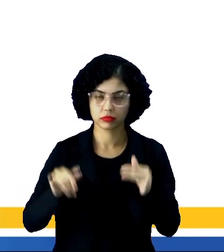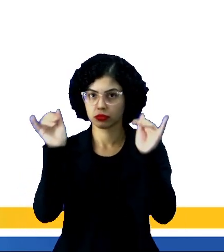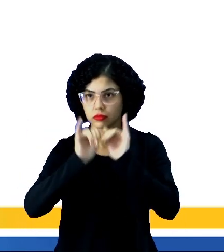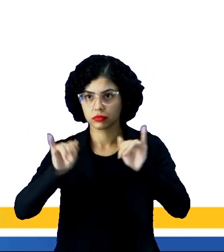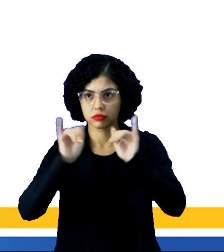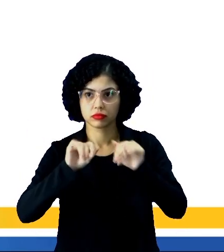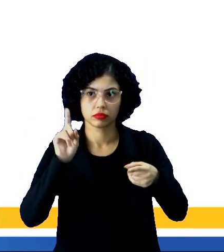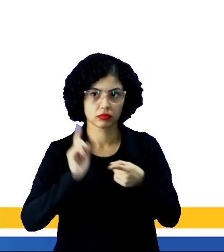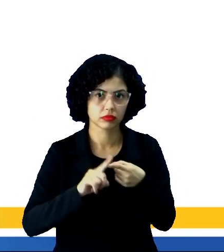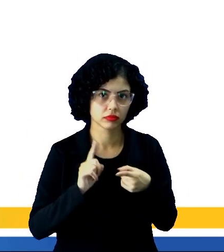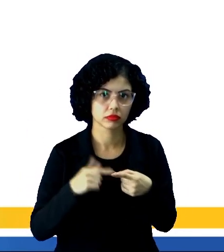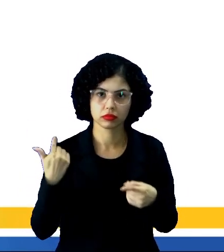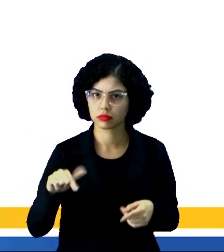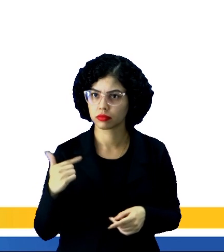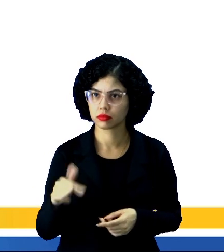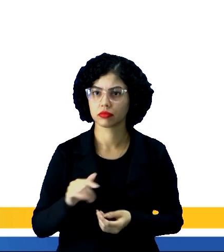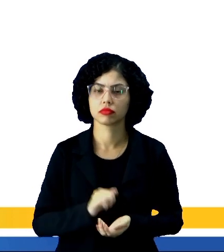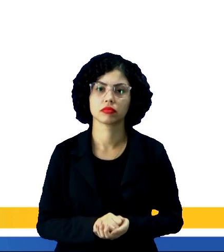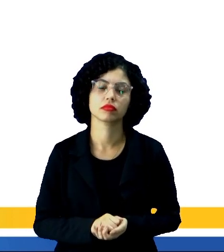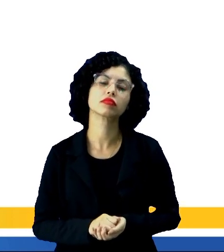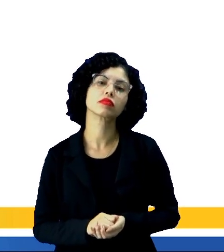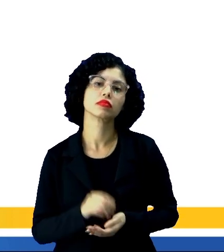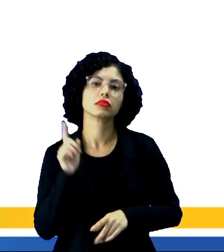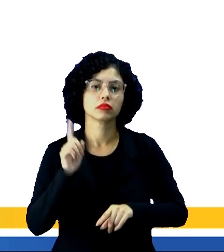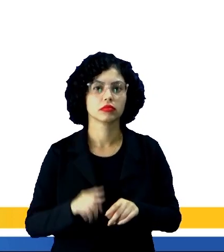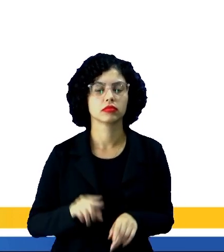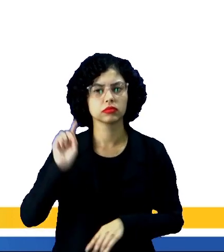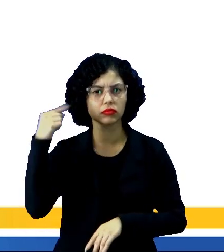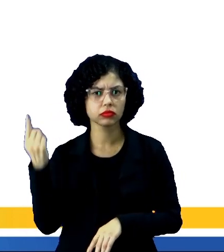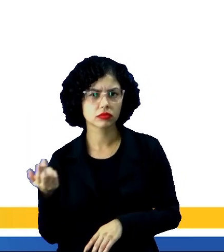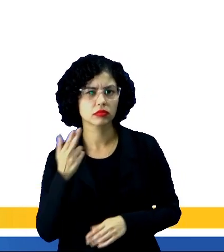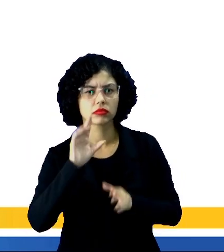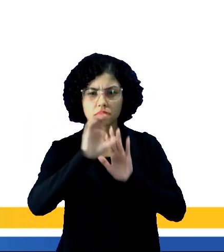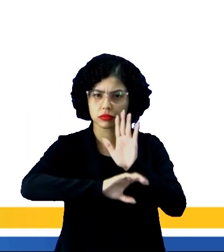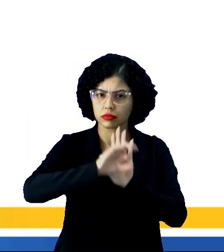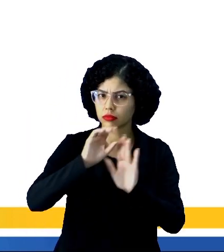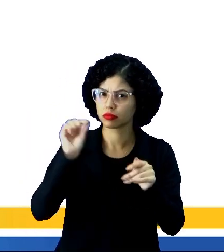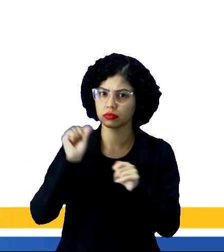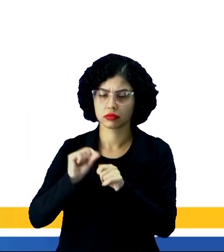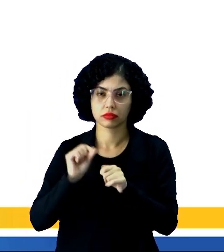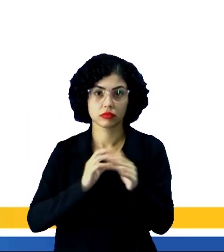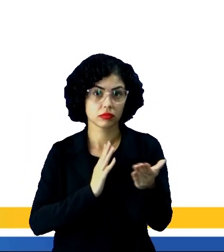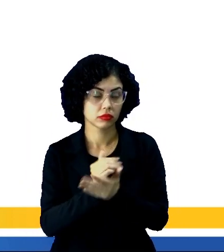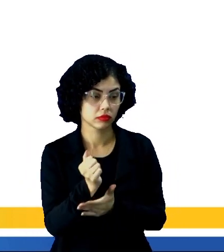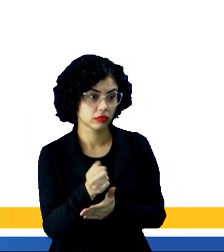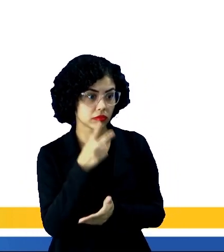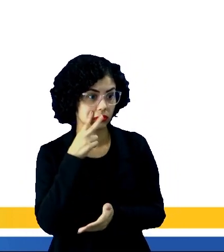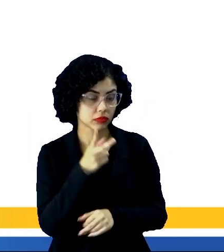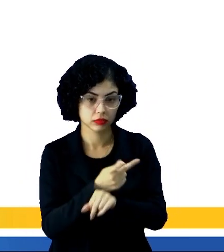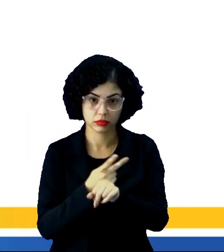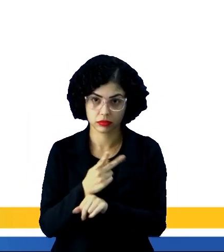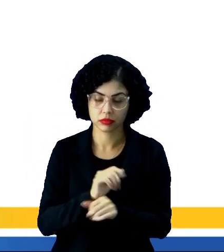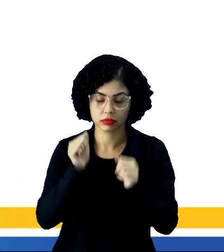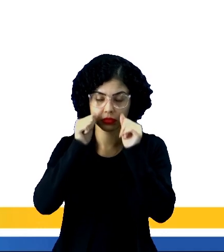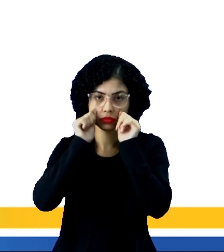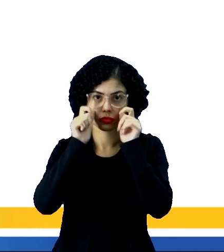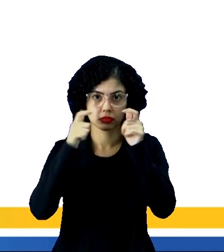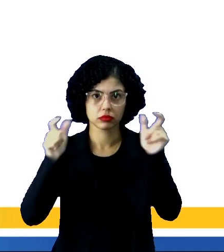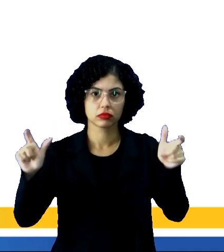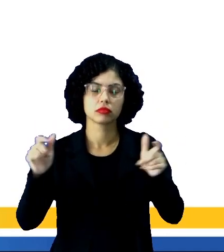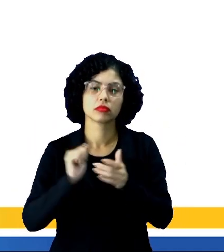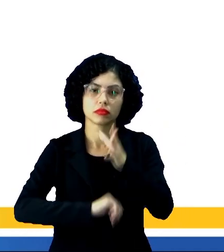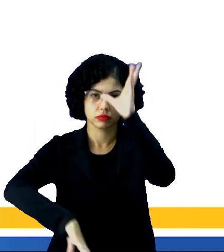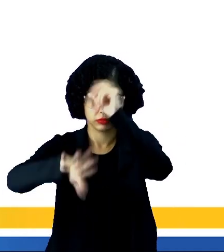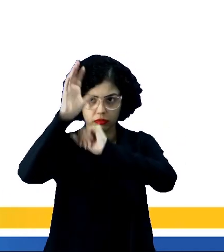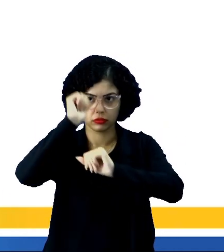notícia por não ter afinidade com aquele tipo de matéria, mas não façam isso, gente. Busque informações para você ampliar o seu